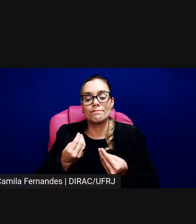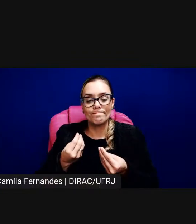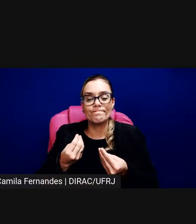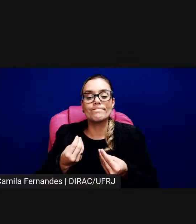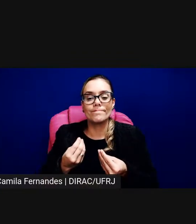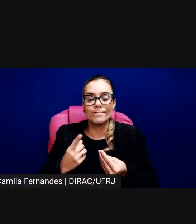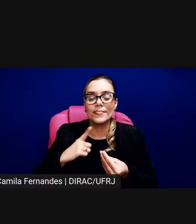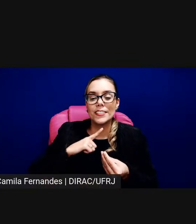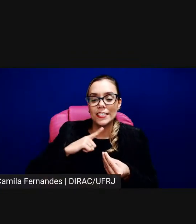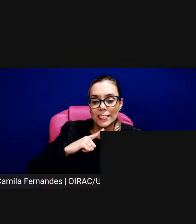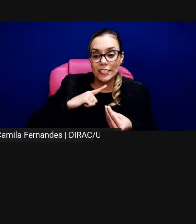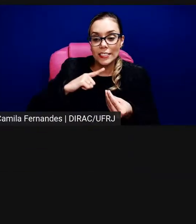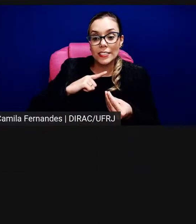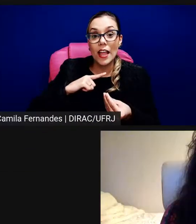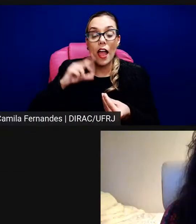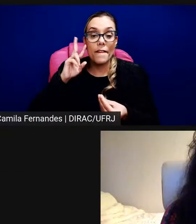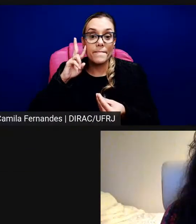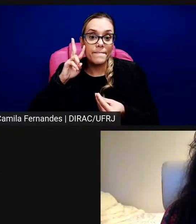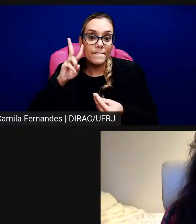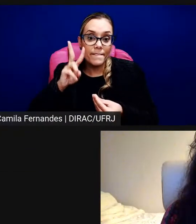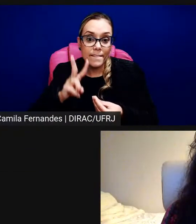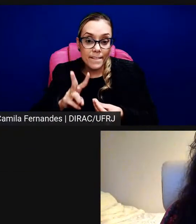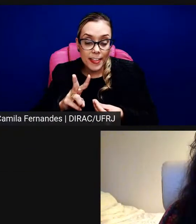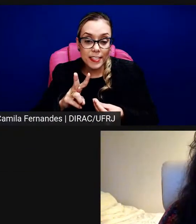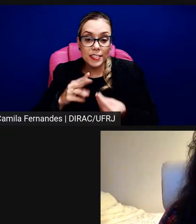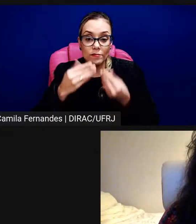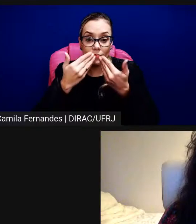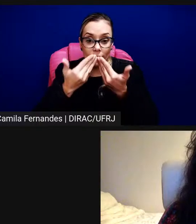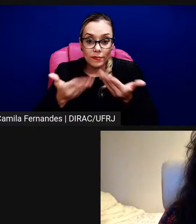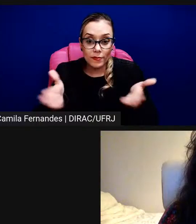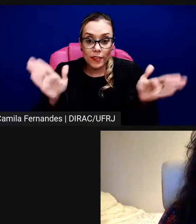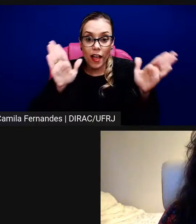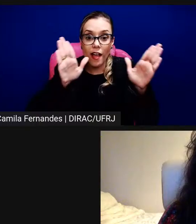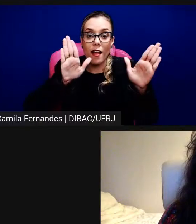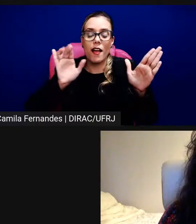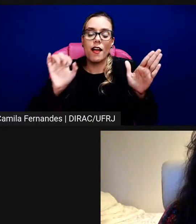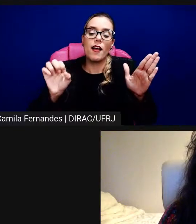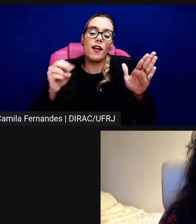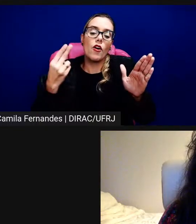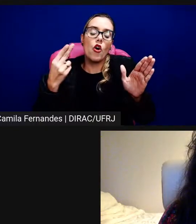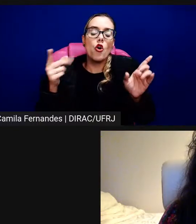macro, micro e todos esses desdobramentos e tudo mais.